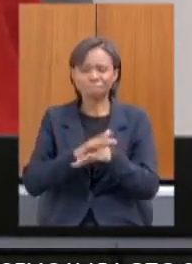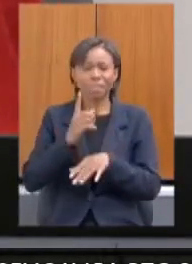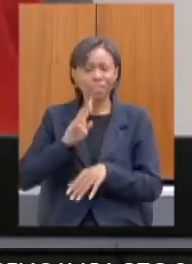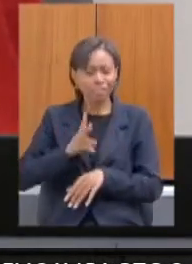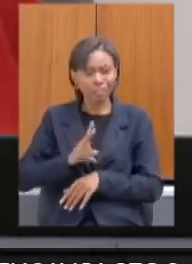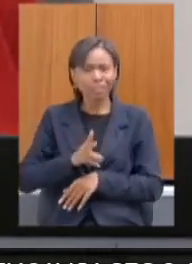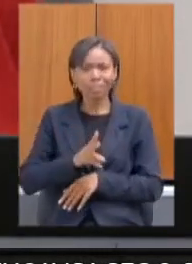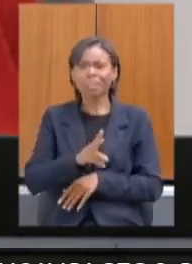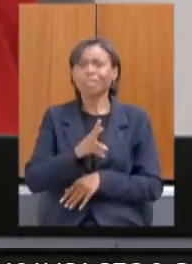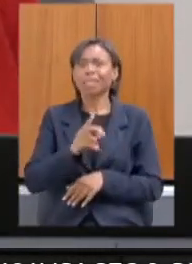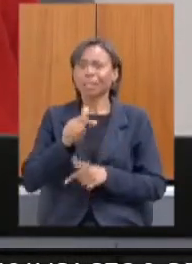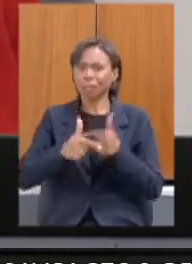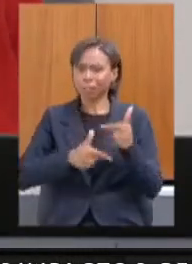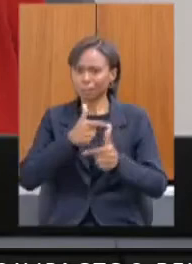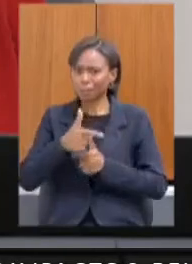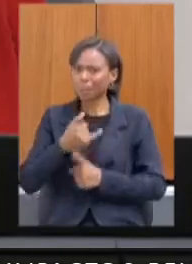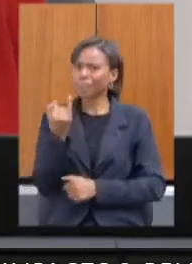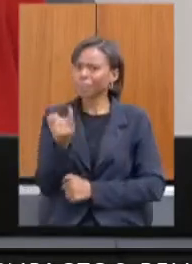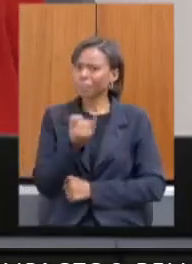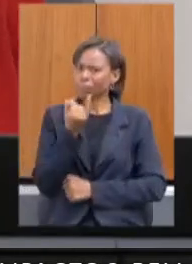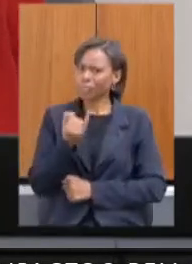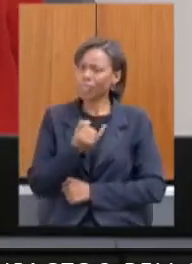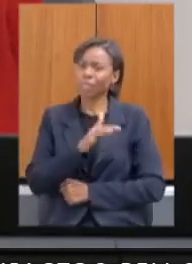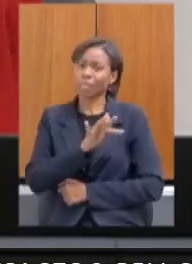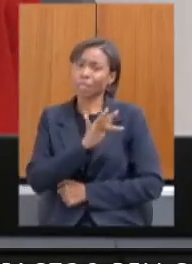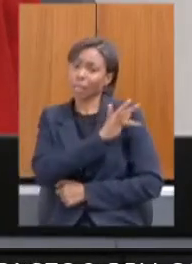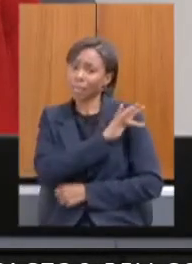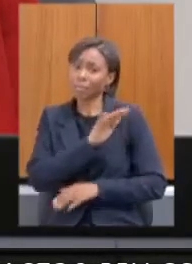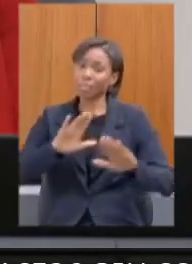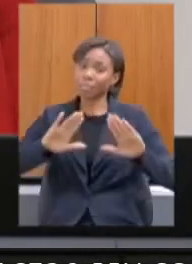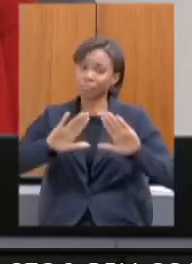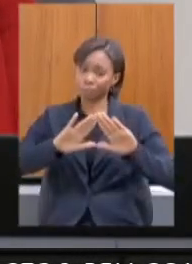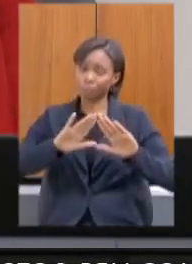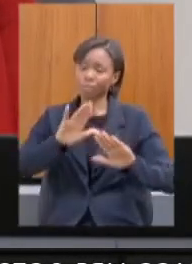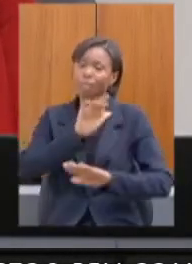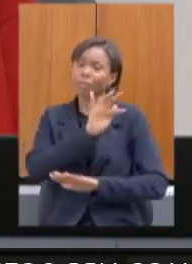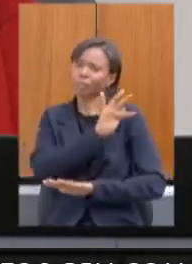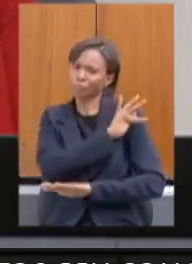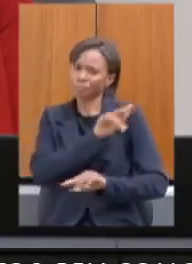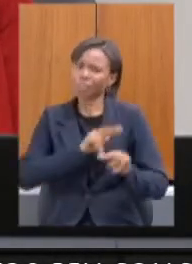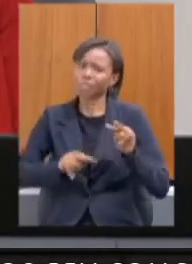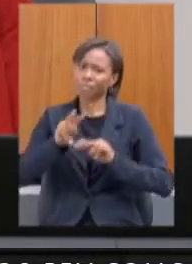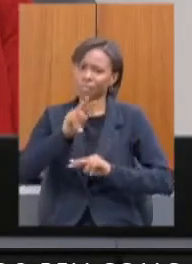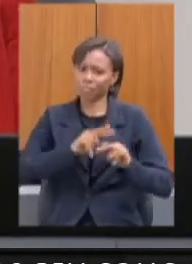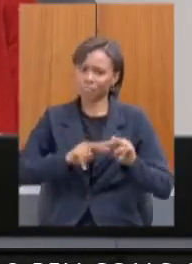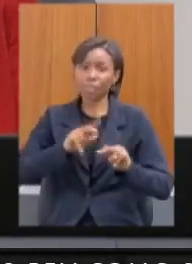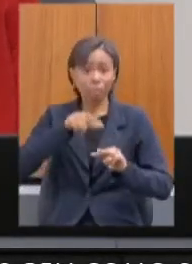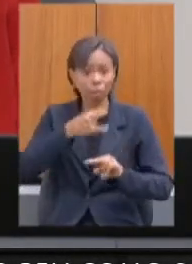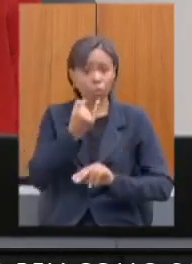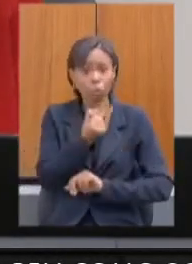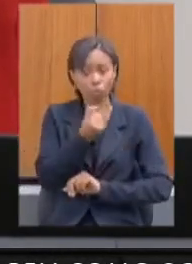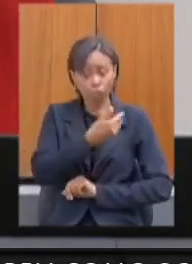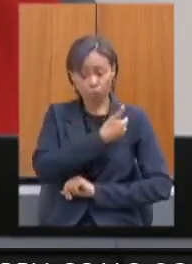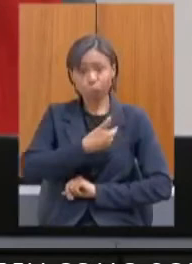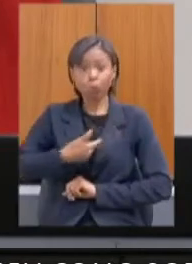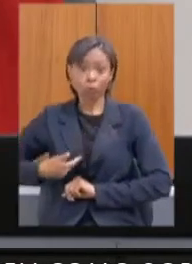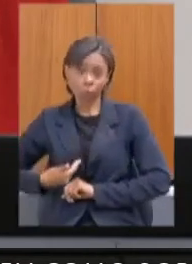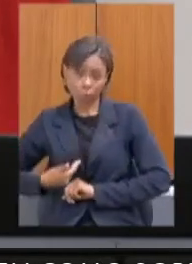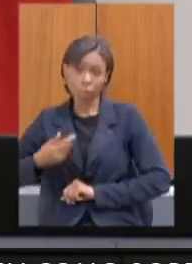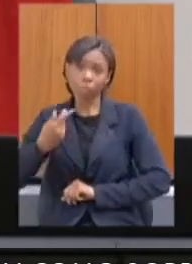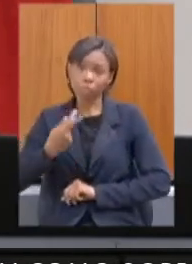gente segue nesse trabalho importante do Assembleia Fiscaliza, uma ferramenta importante não só para o governo do Estado, mas para nós